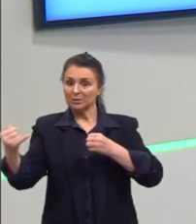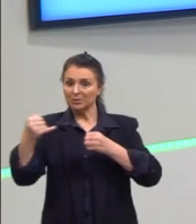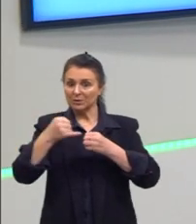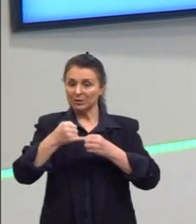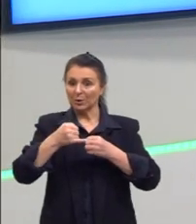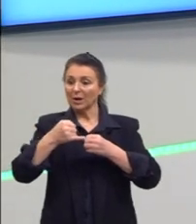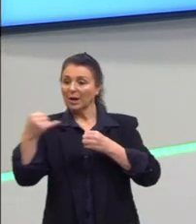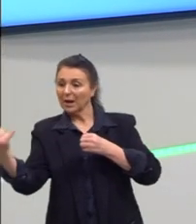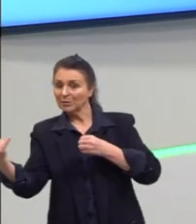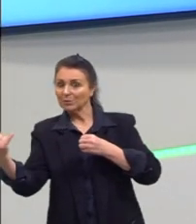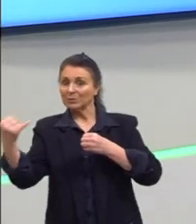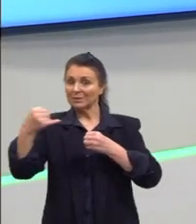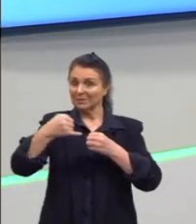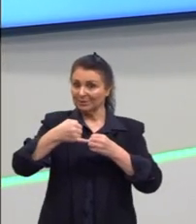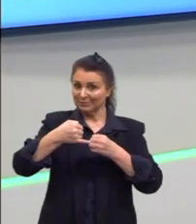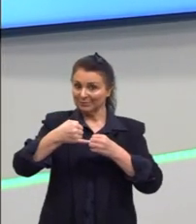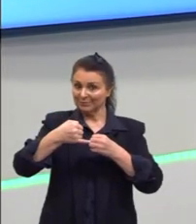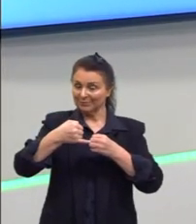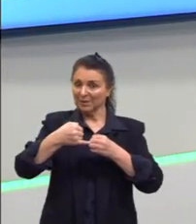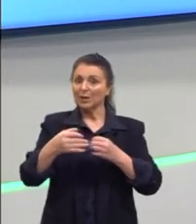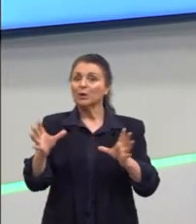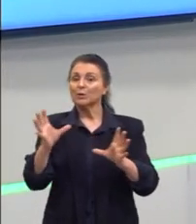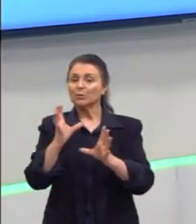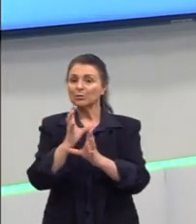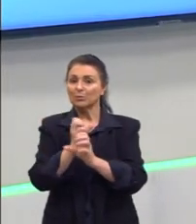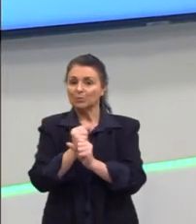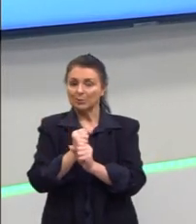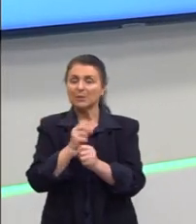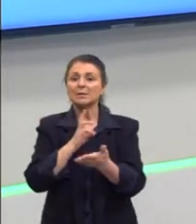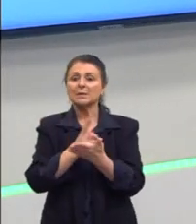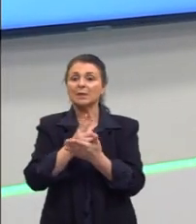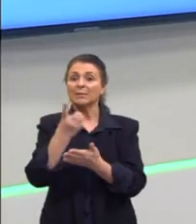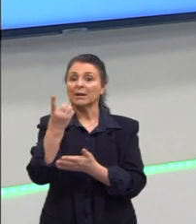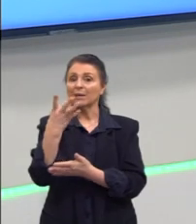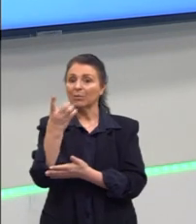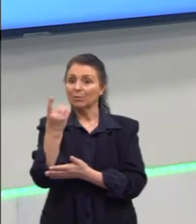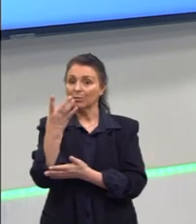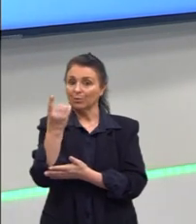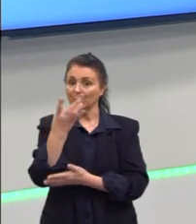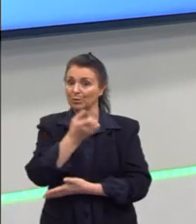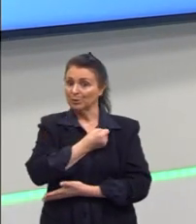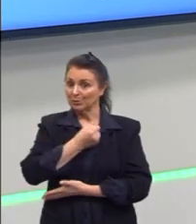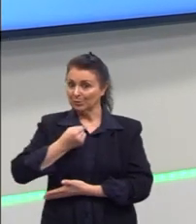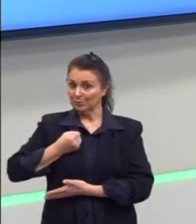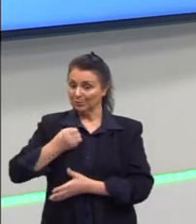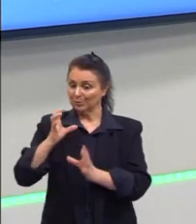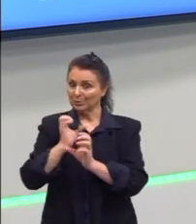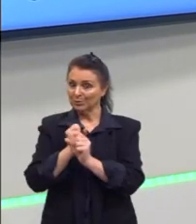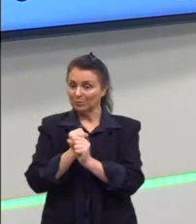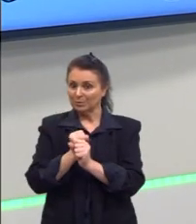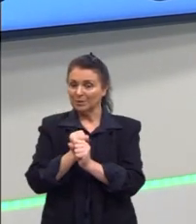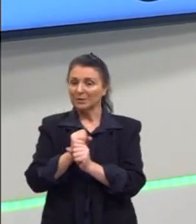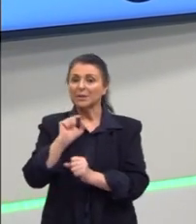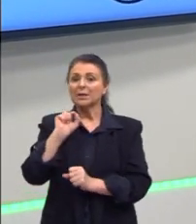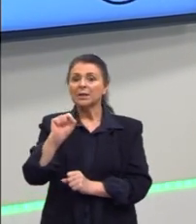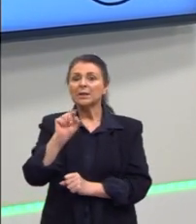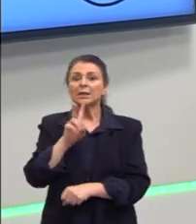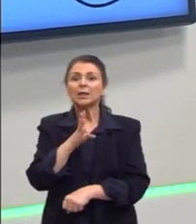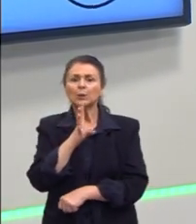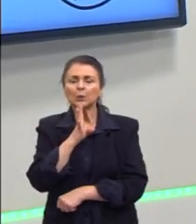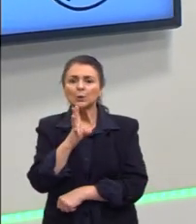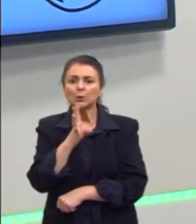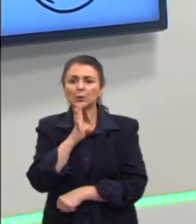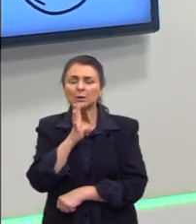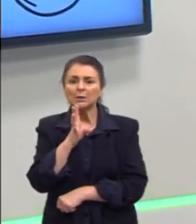do cátion quanto do ânion, que o somatório dos dois tem que fechar sempre 14 e que tem que conhecer